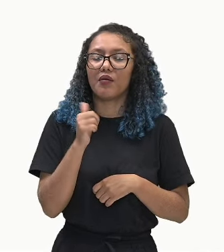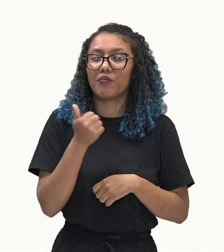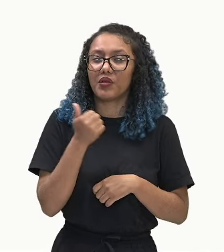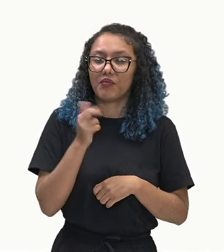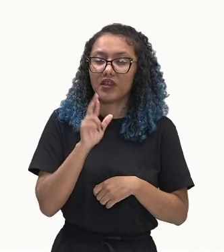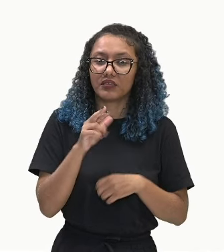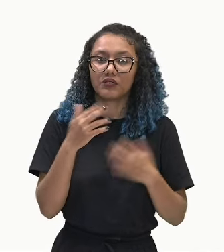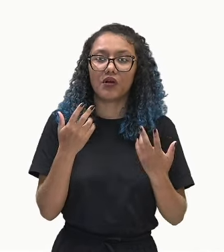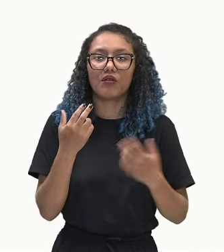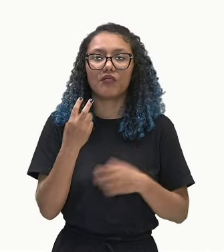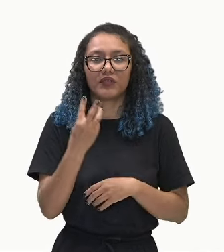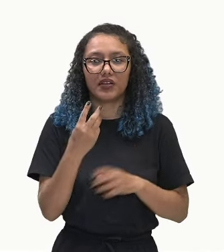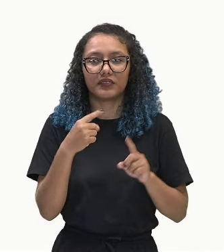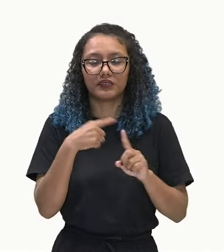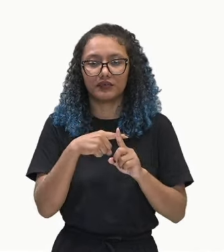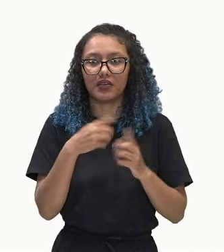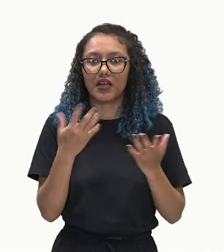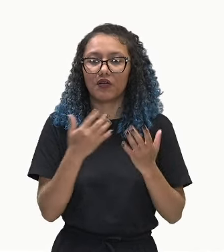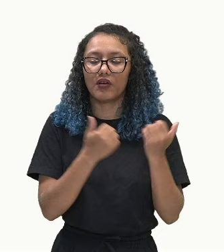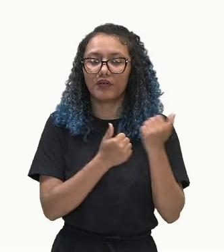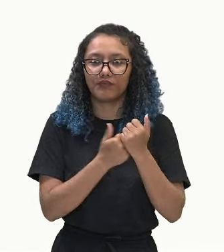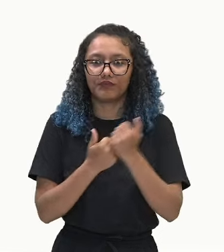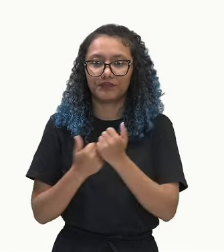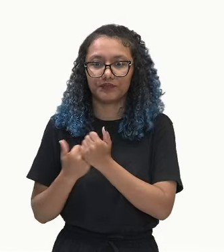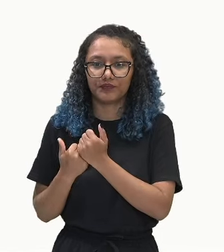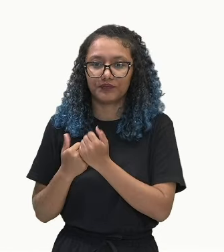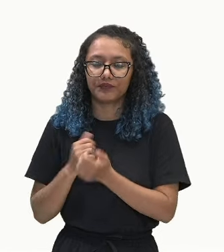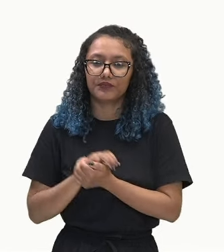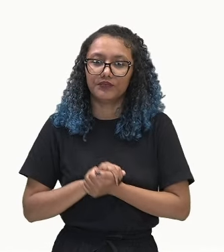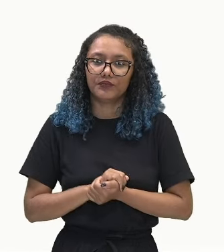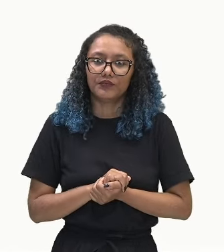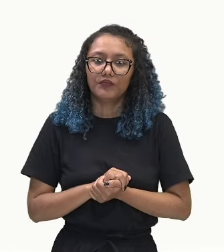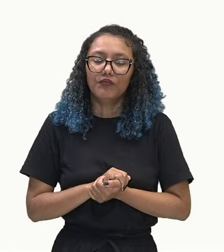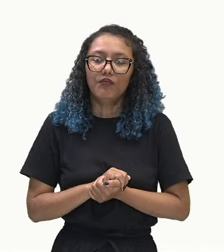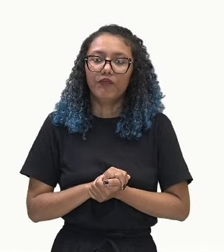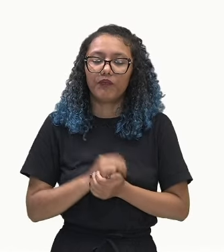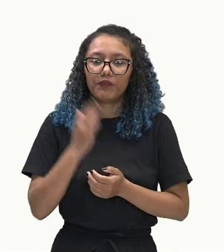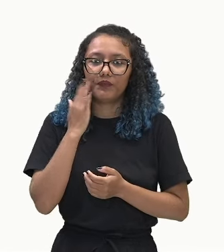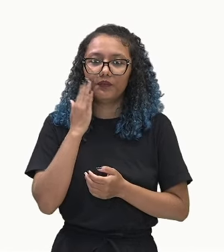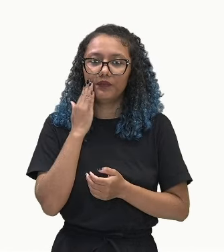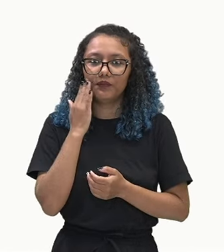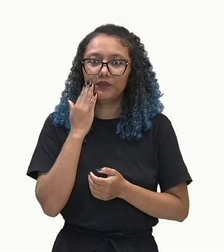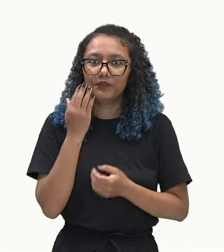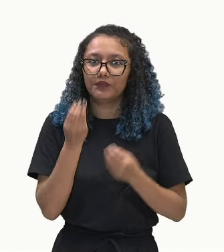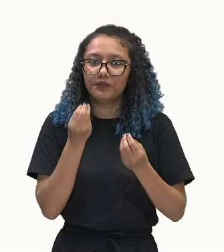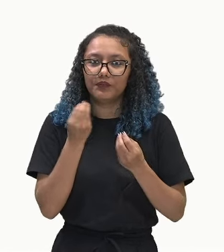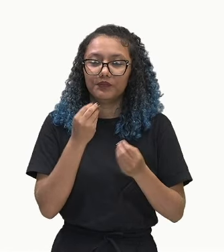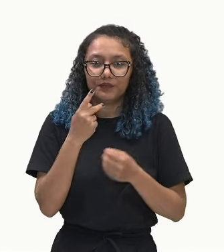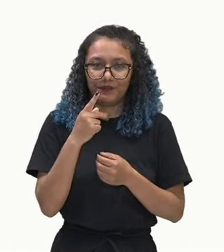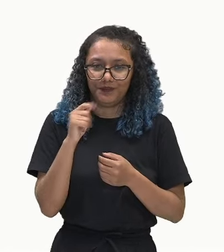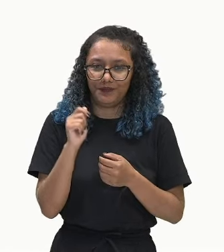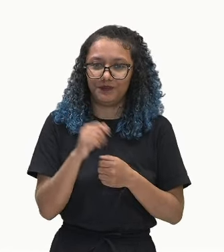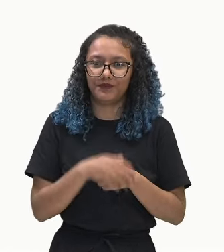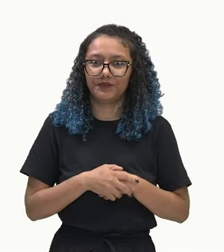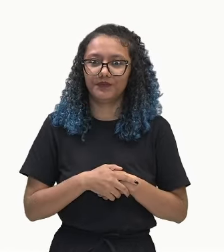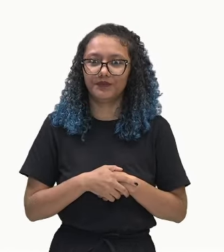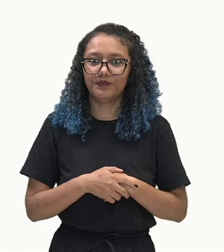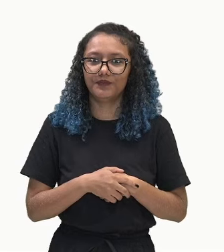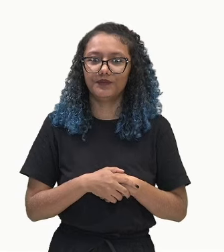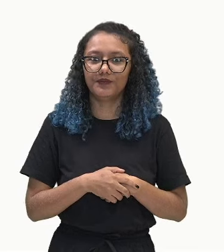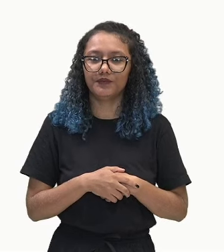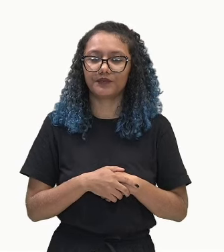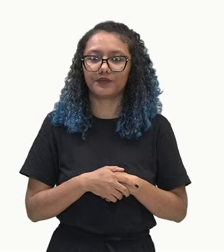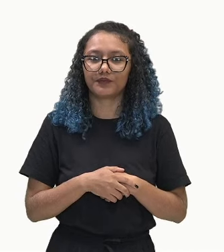Então vamos substituir os valores para saber qual é a nossa PA. Primeiro a gente